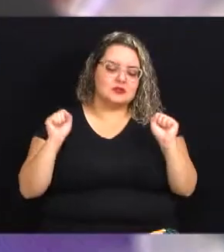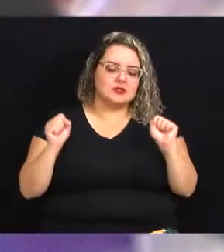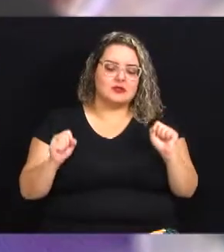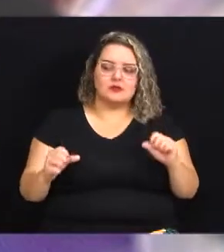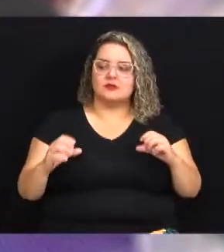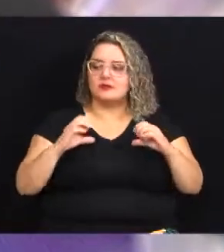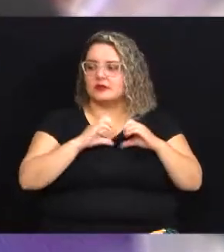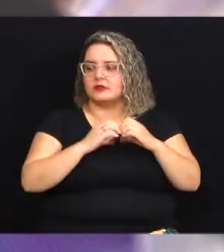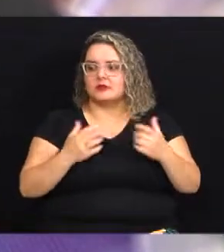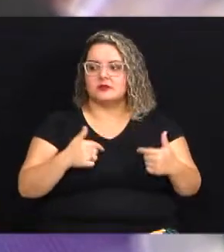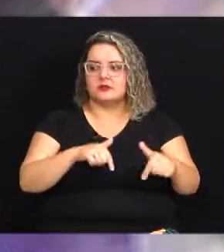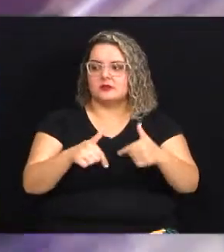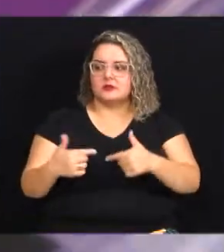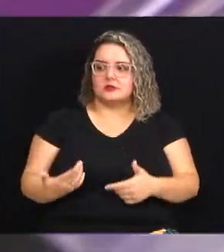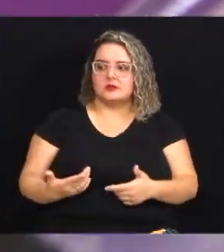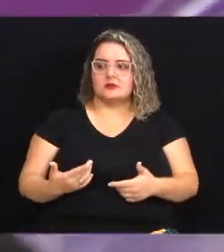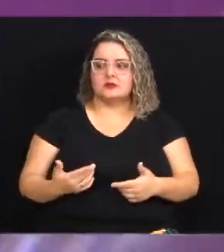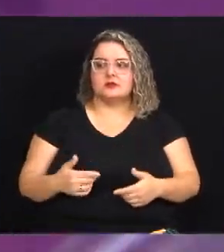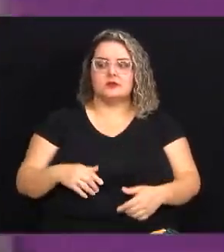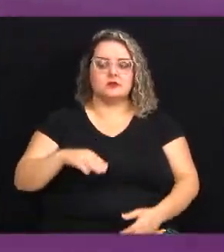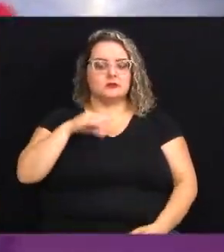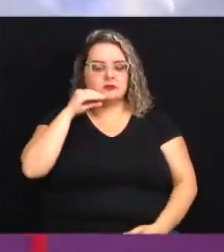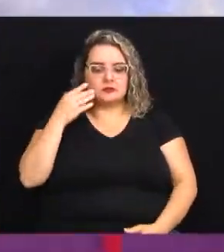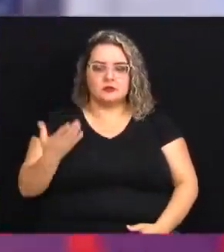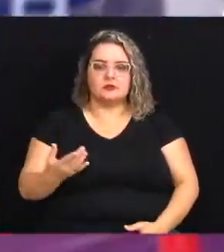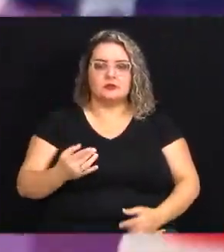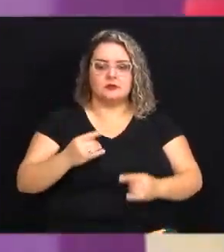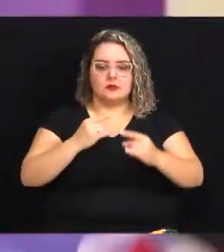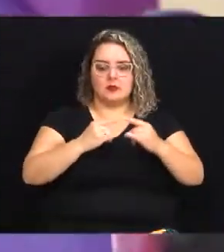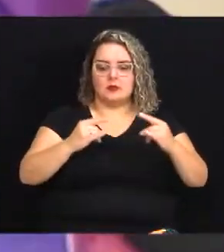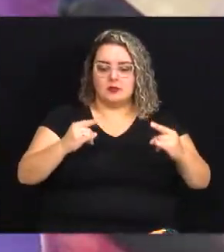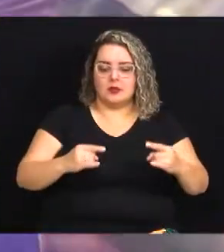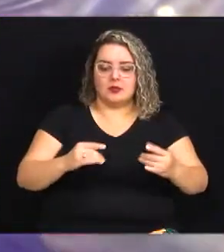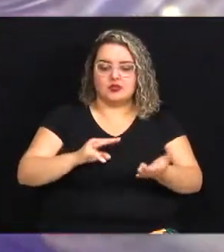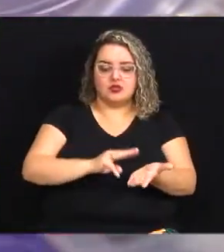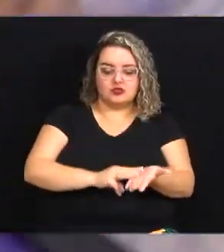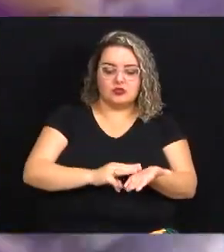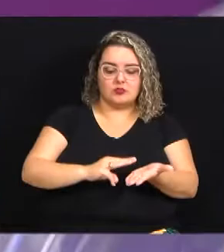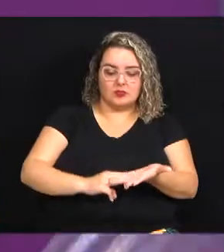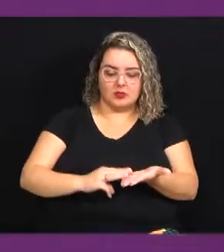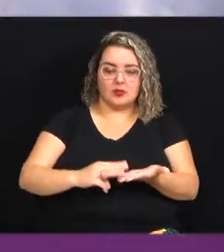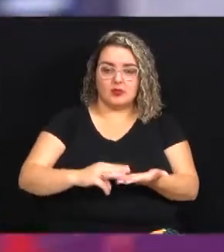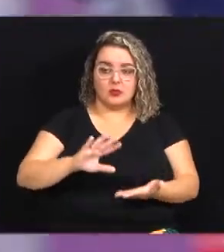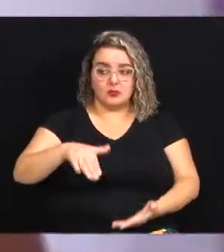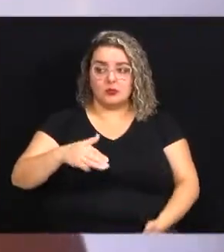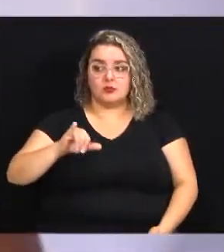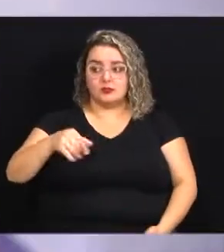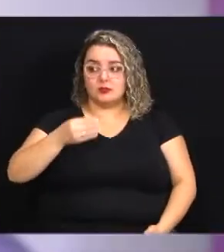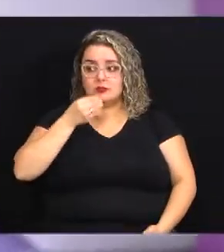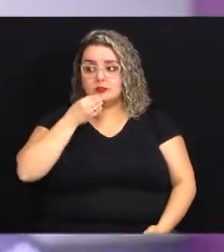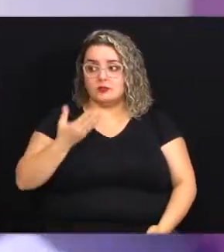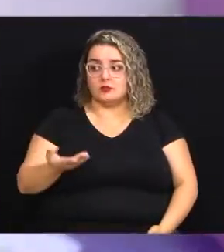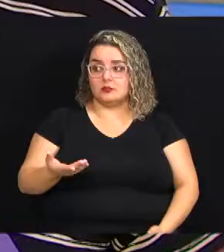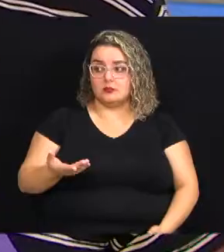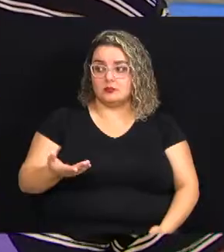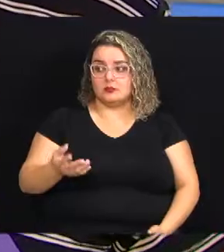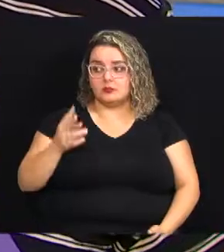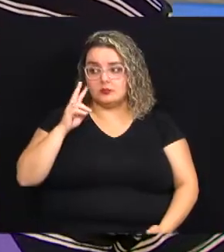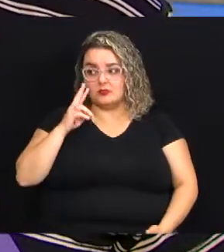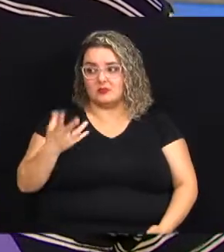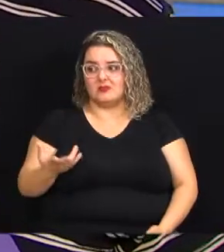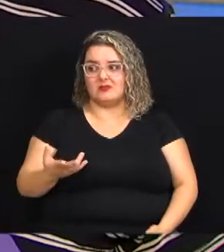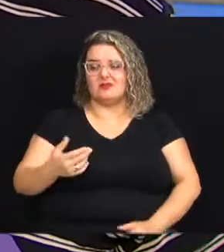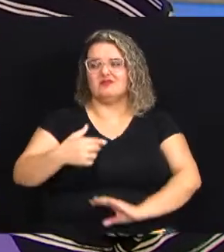amo eu comecei a trabalhar sendo funcionária numa barraca de pastel e quando surgiu a oportunidade que me falaram olha